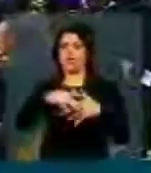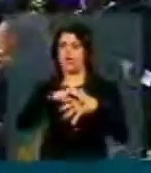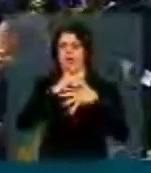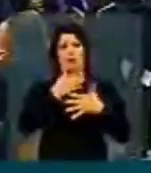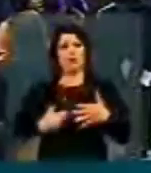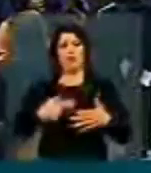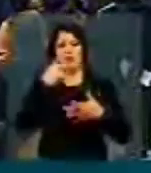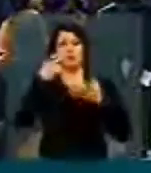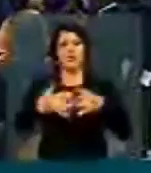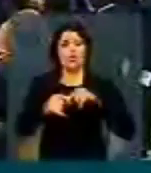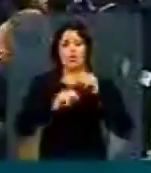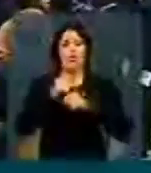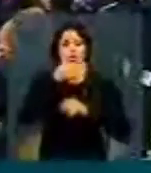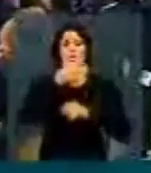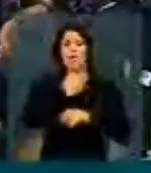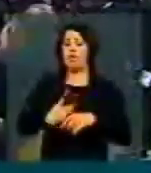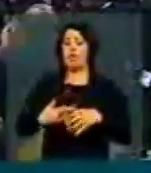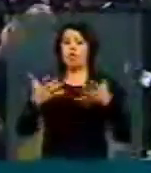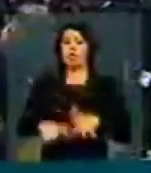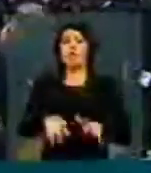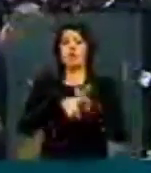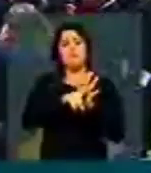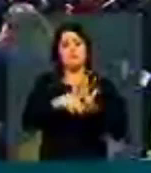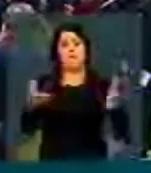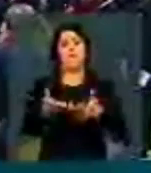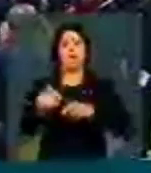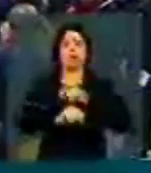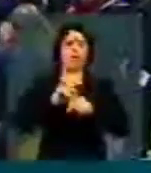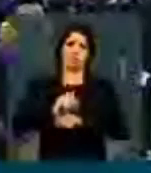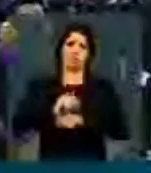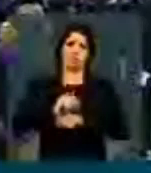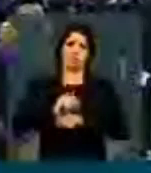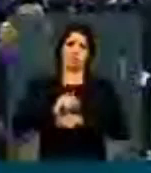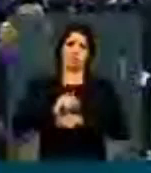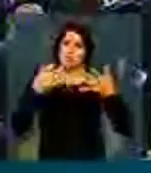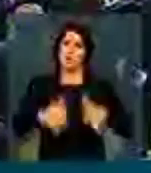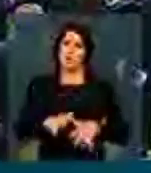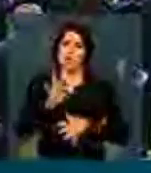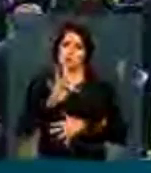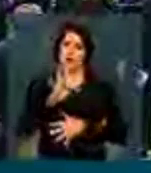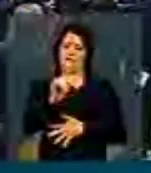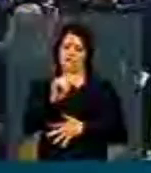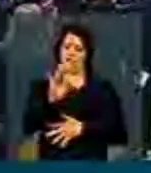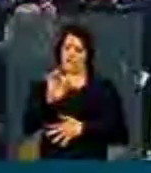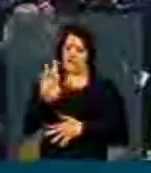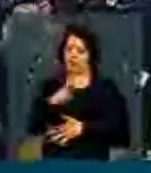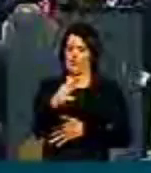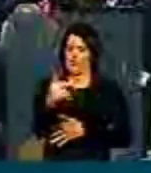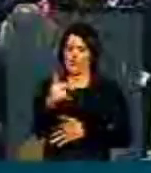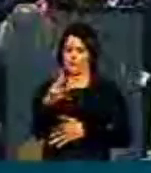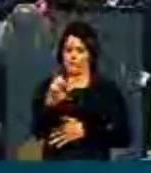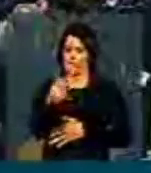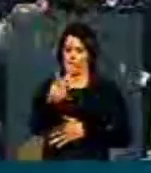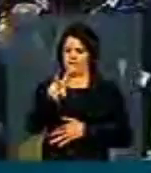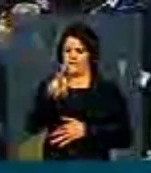a posição do governo porque não quer apreciar no momento o fator previdenciário, colocando inclusive os números da previdência na